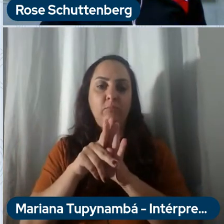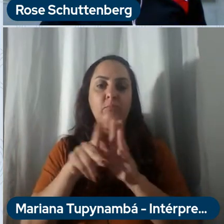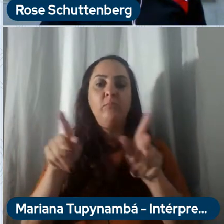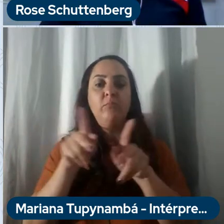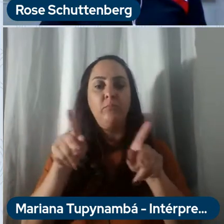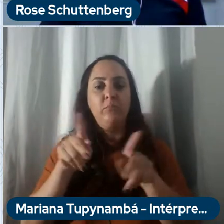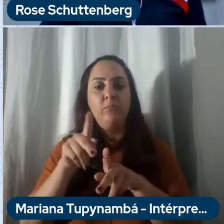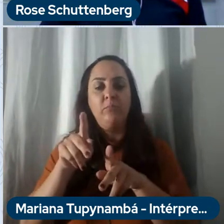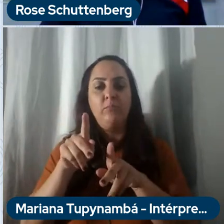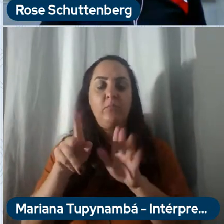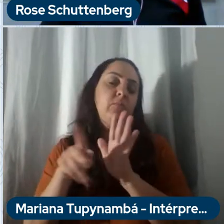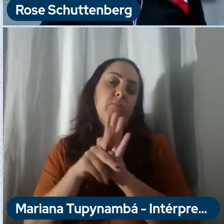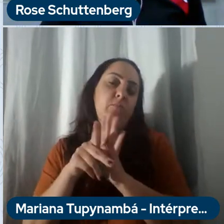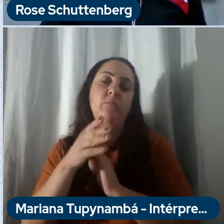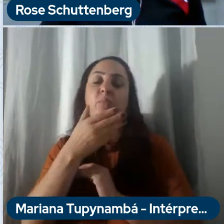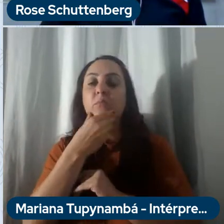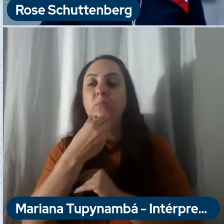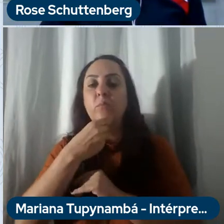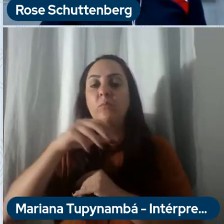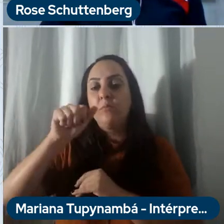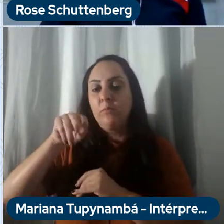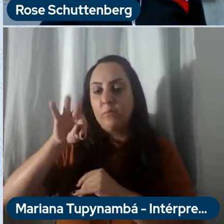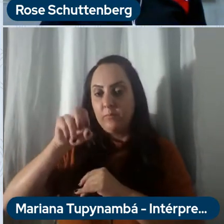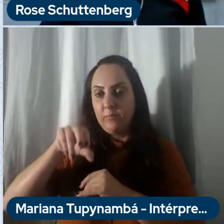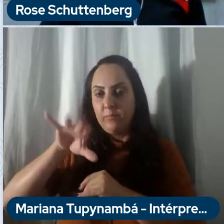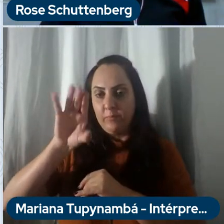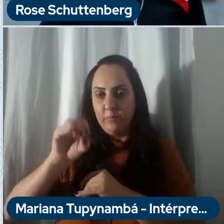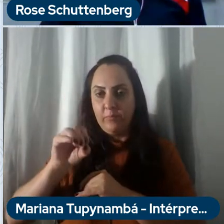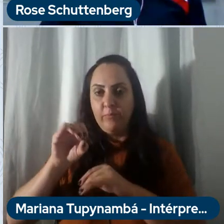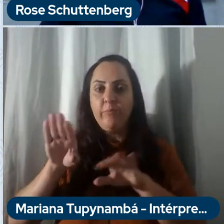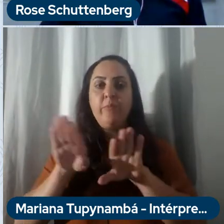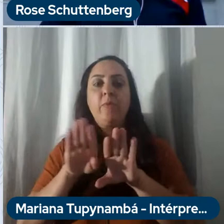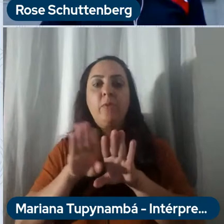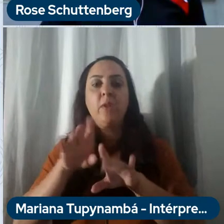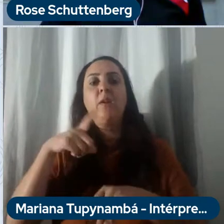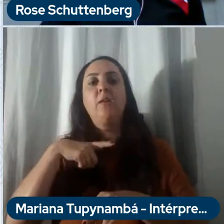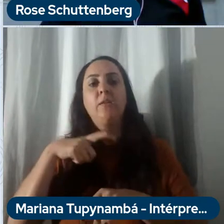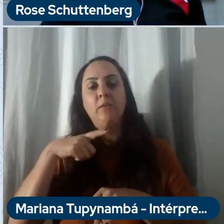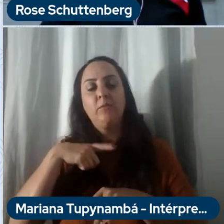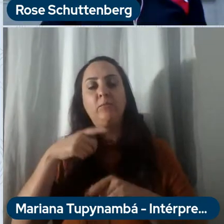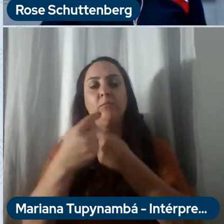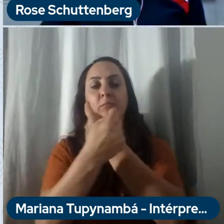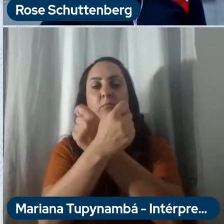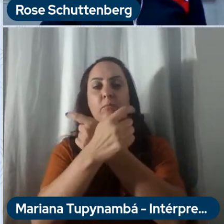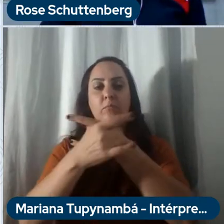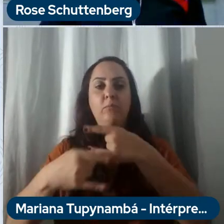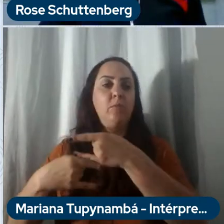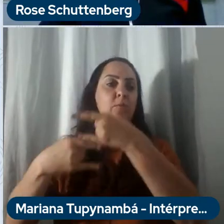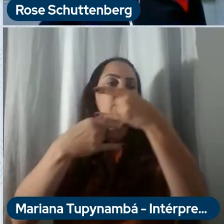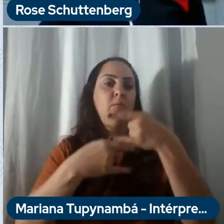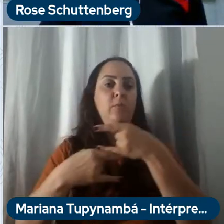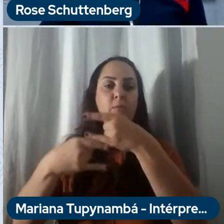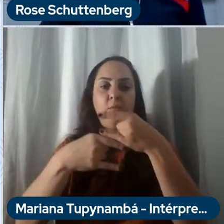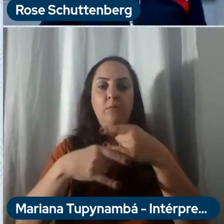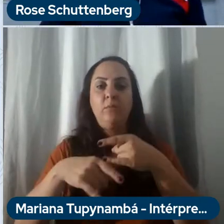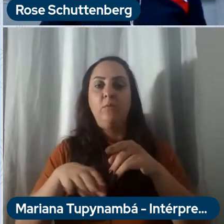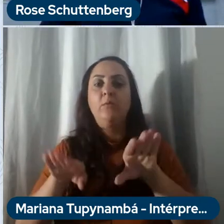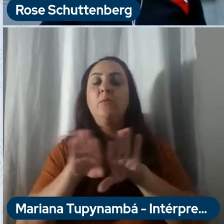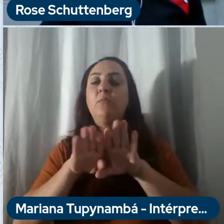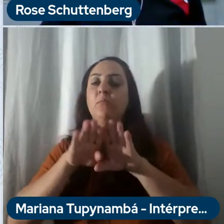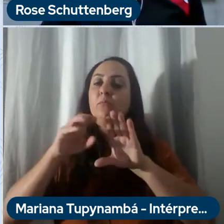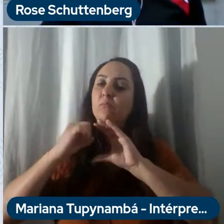Este evento é transmitido ao vivo pelo canal PUC Minas Lives no YouTube e exibido para mais de 2.500 alunos